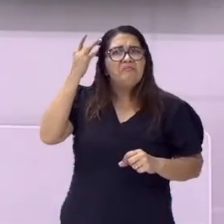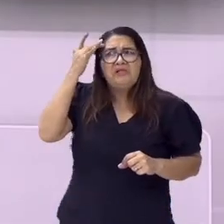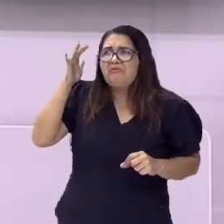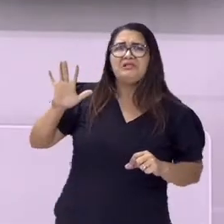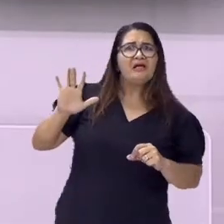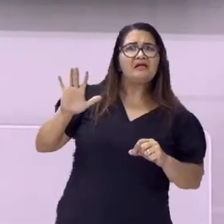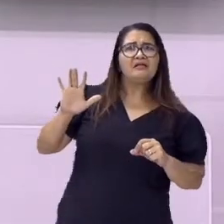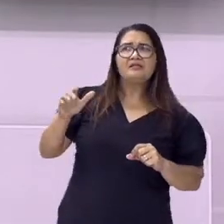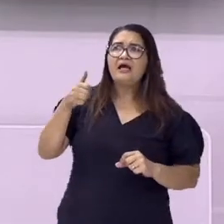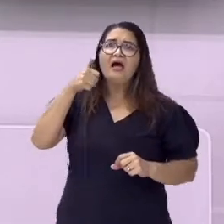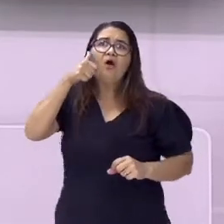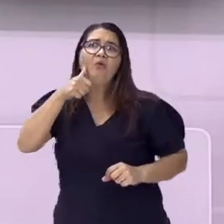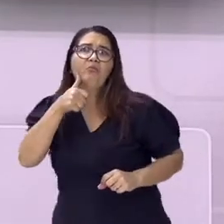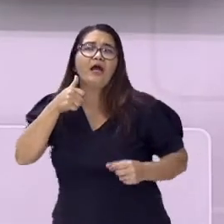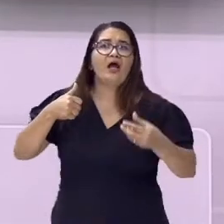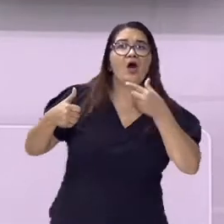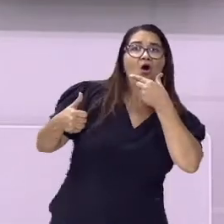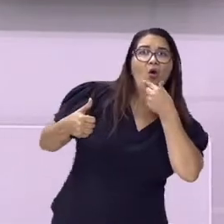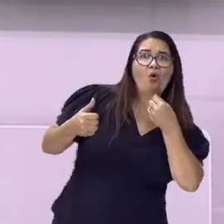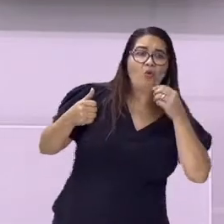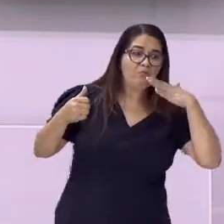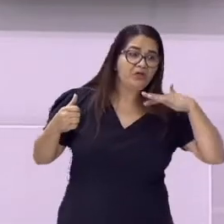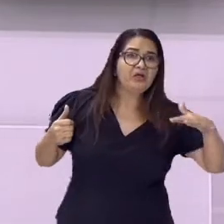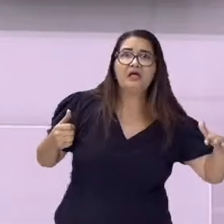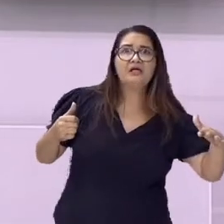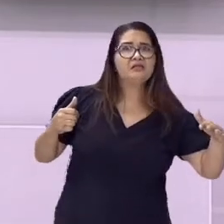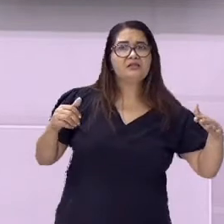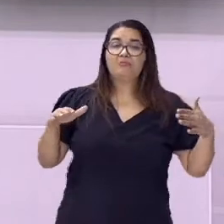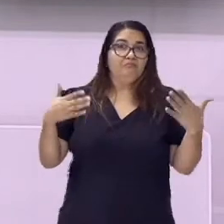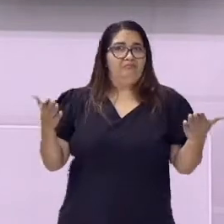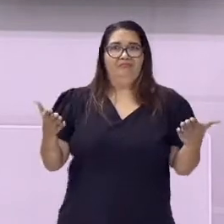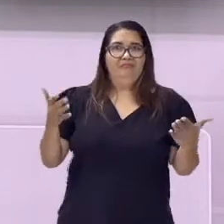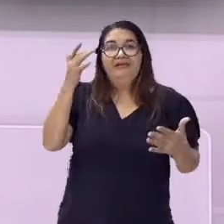indeterminação ou em relação ao nome que se referem.